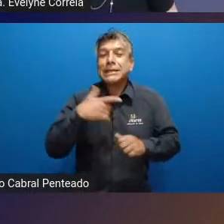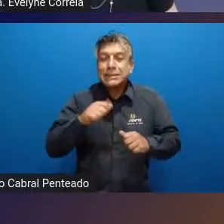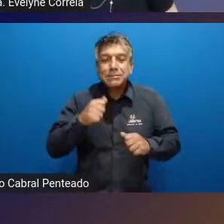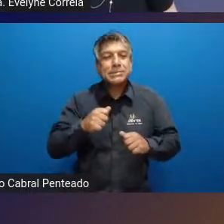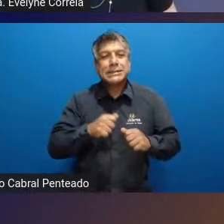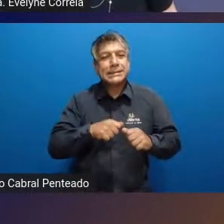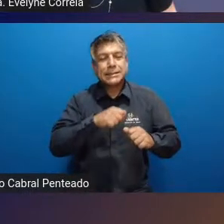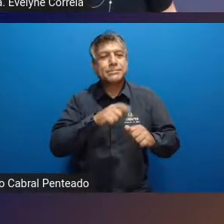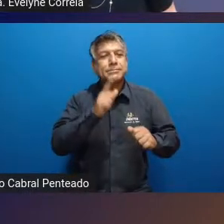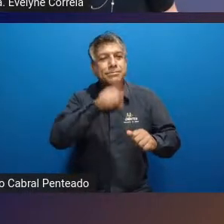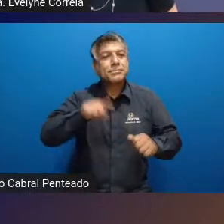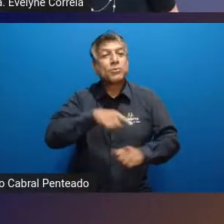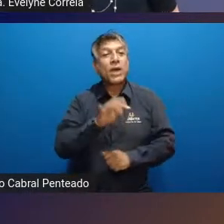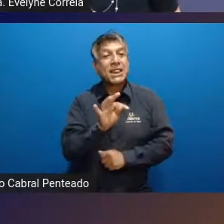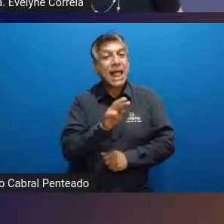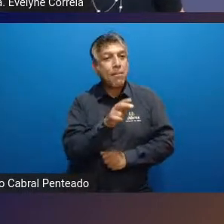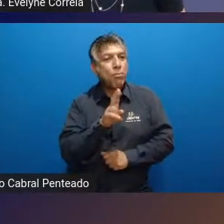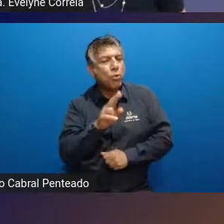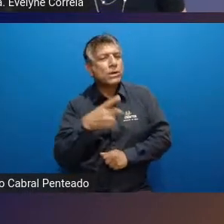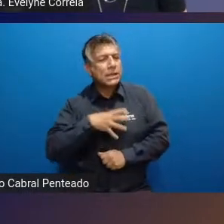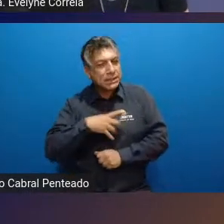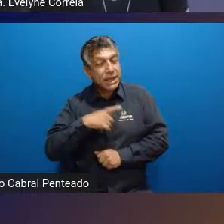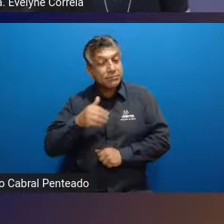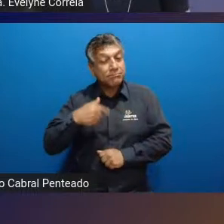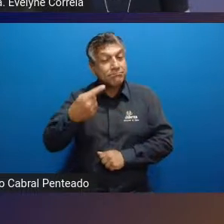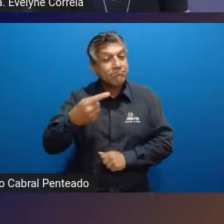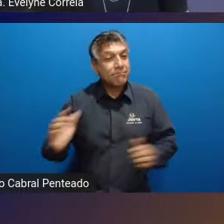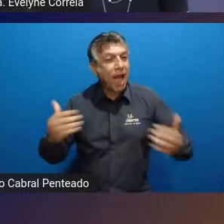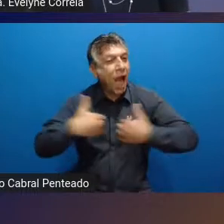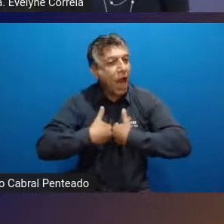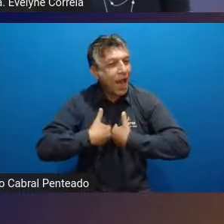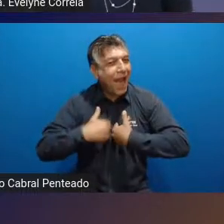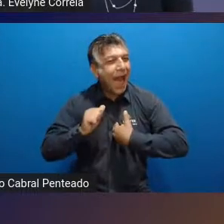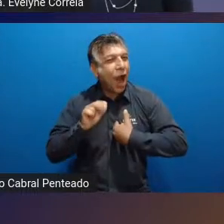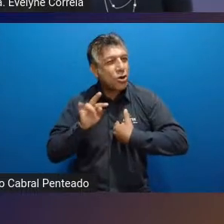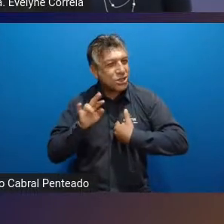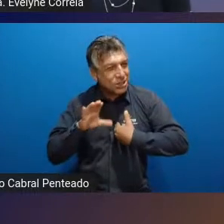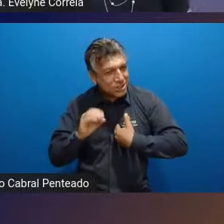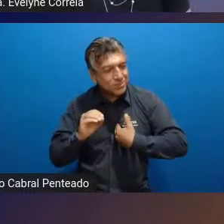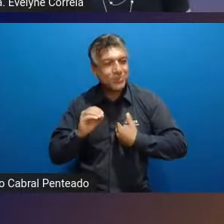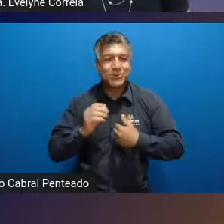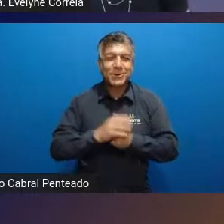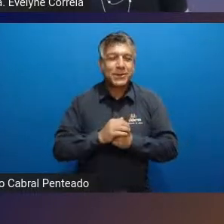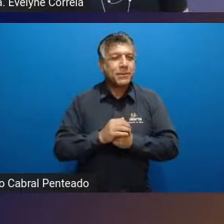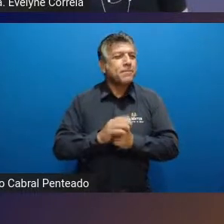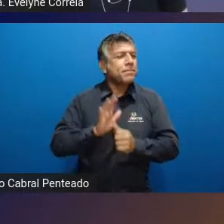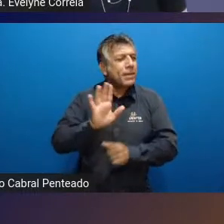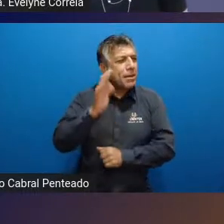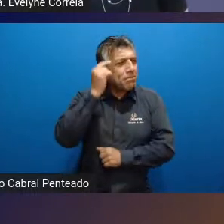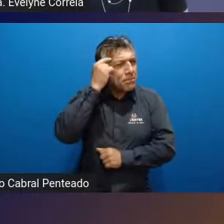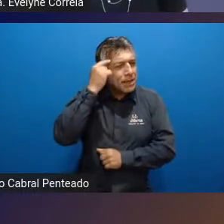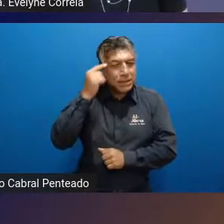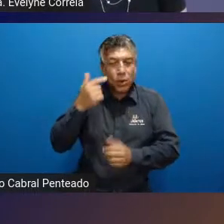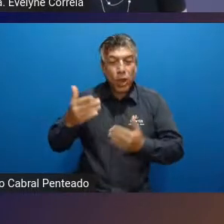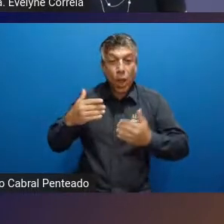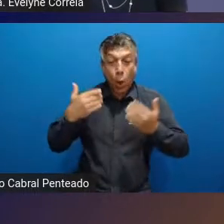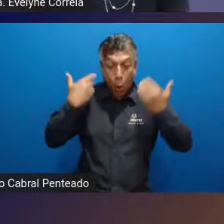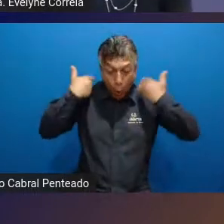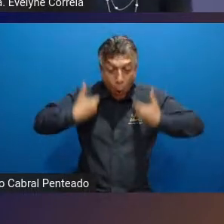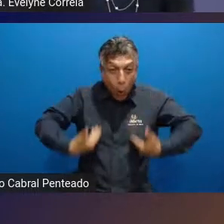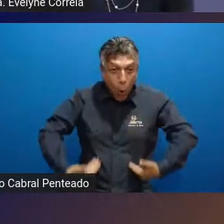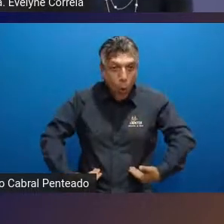Na segunda mesa, nós vamos falar de autismo, então, qualquer corpo que